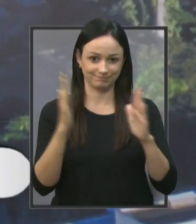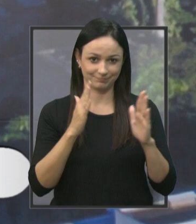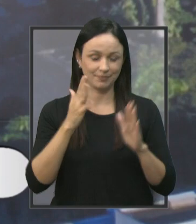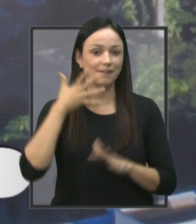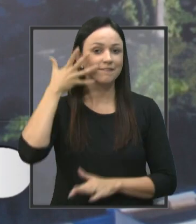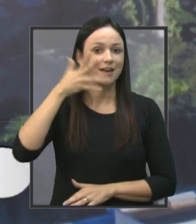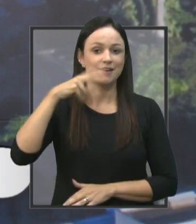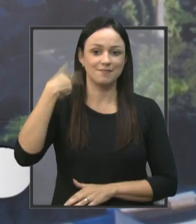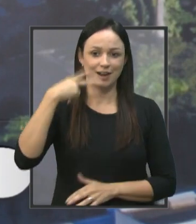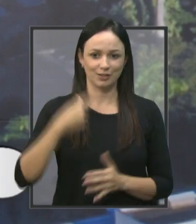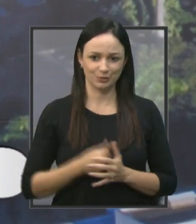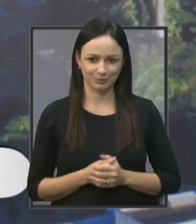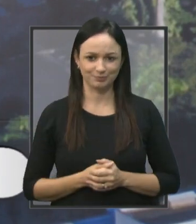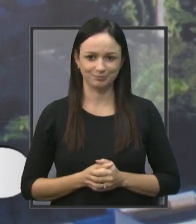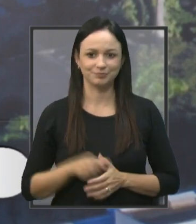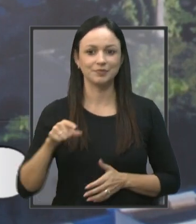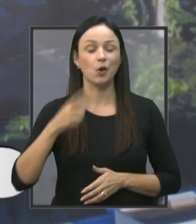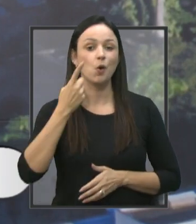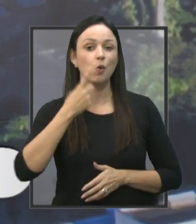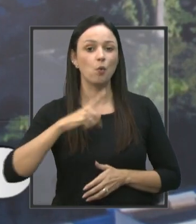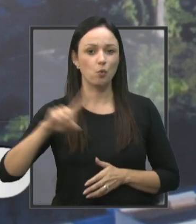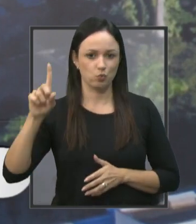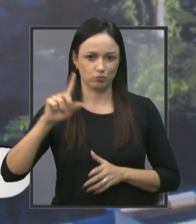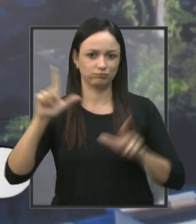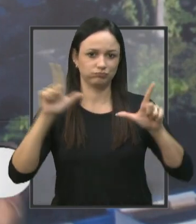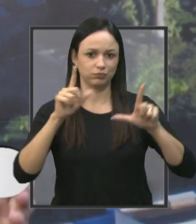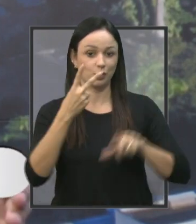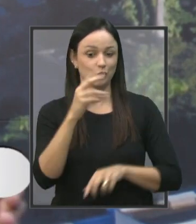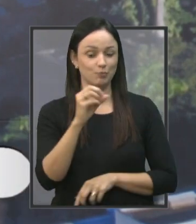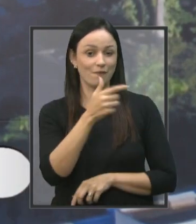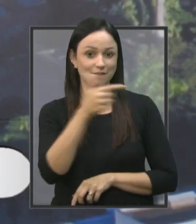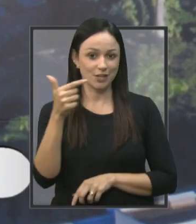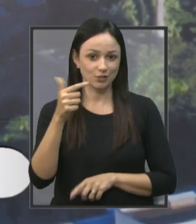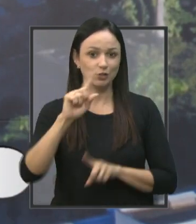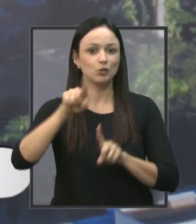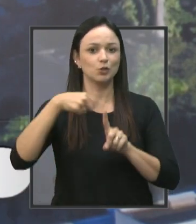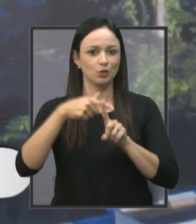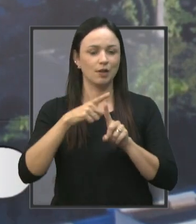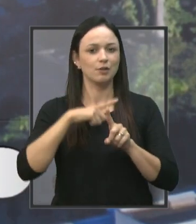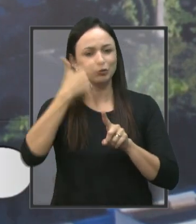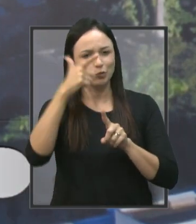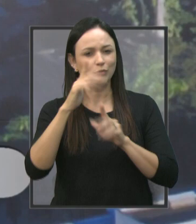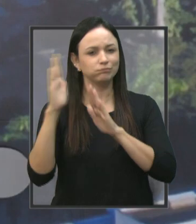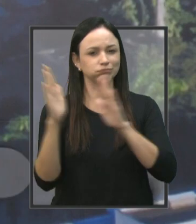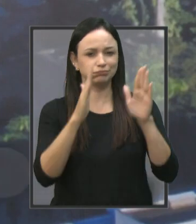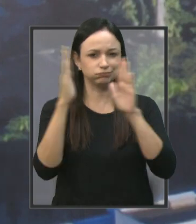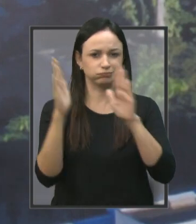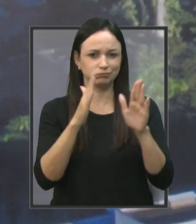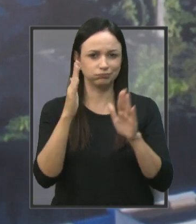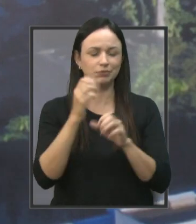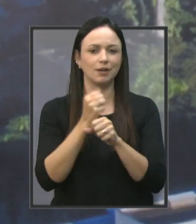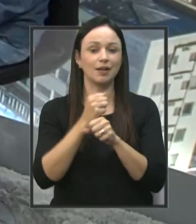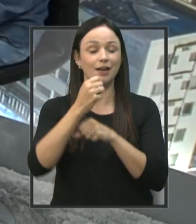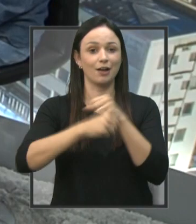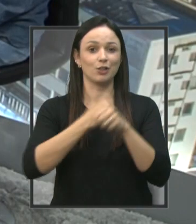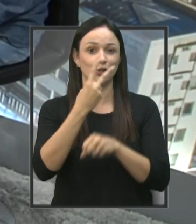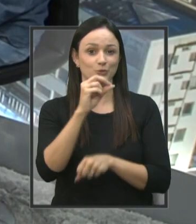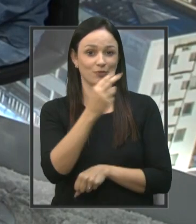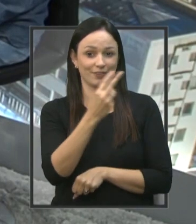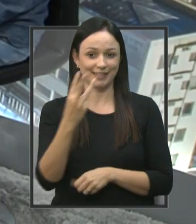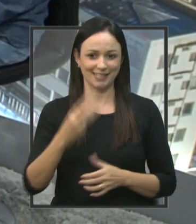Fala Vereador. Esta é a última edição de 2022, que ainda será reprisada nas primeiras semanas de 2023.